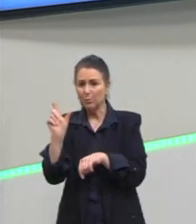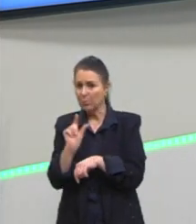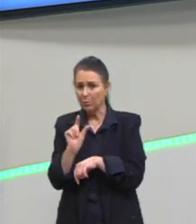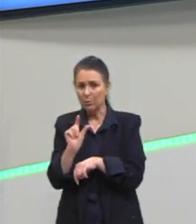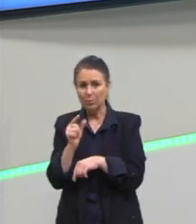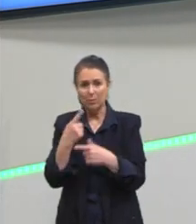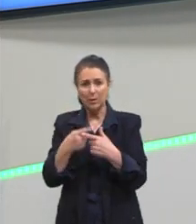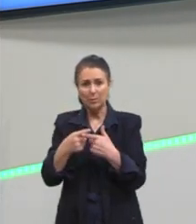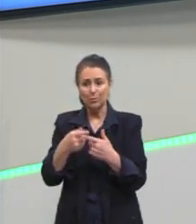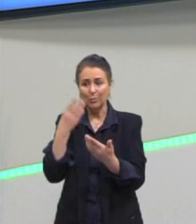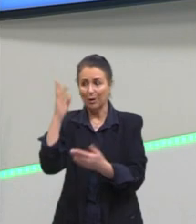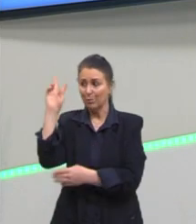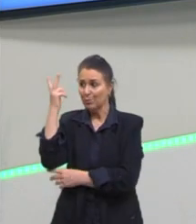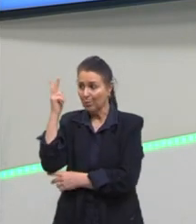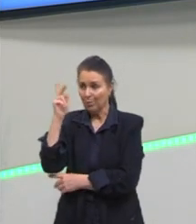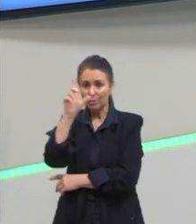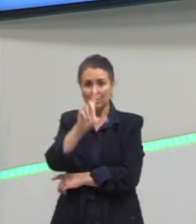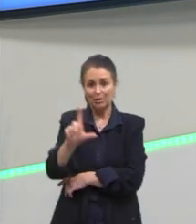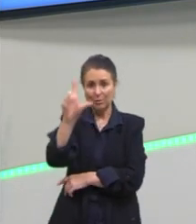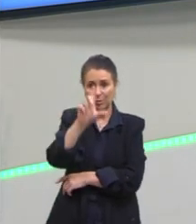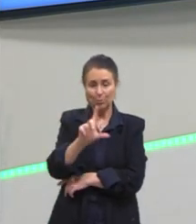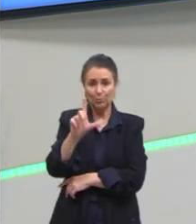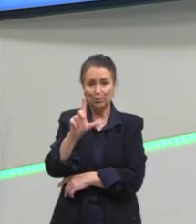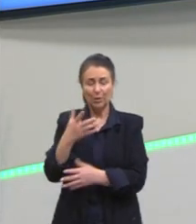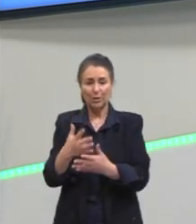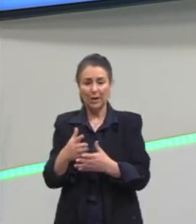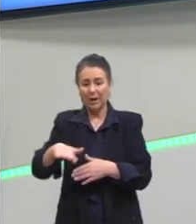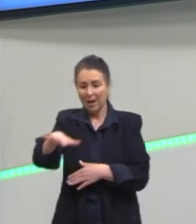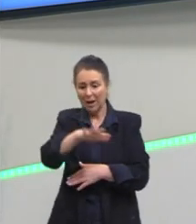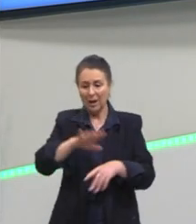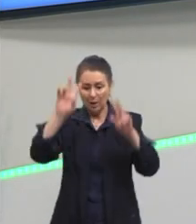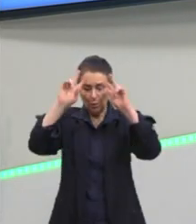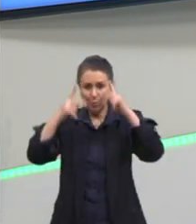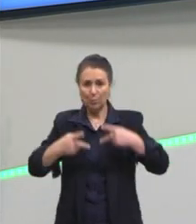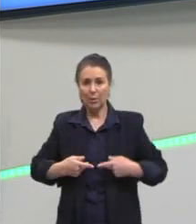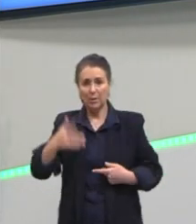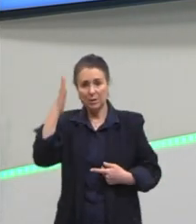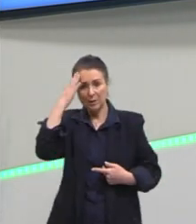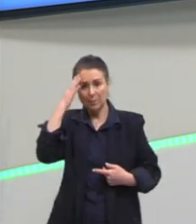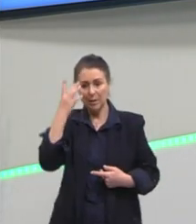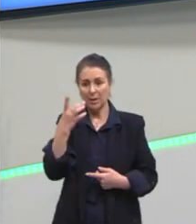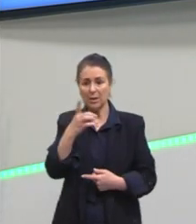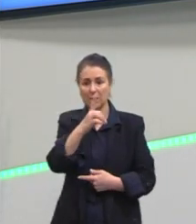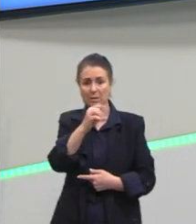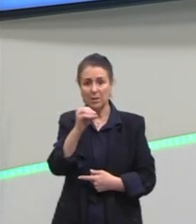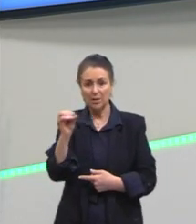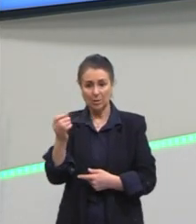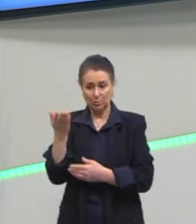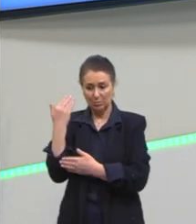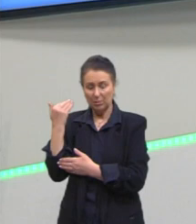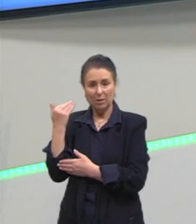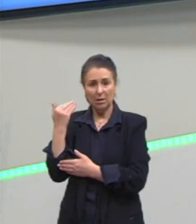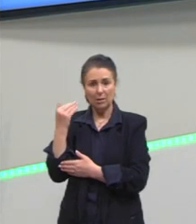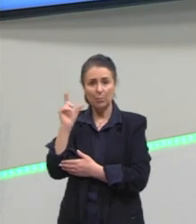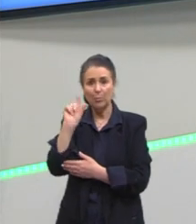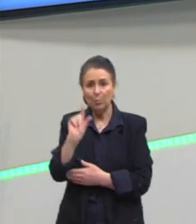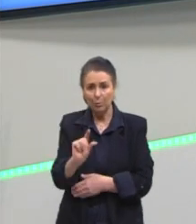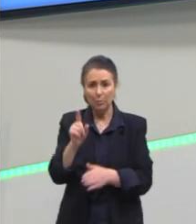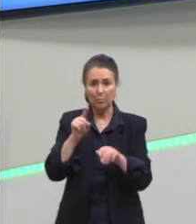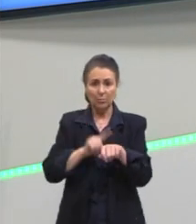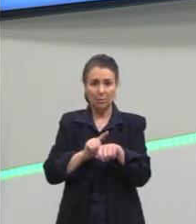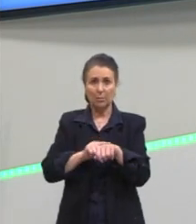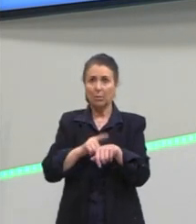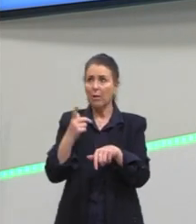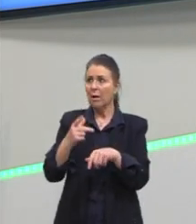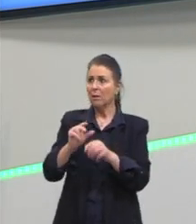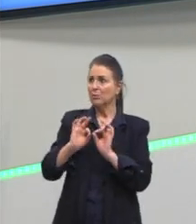questão de história, literatura e essa área das humanas, sabe que 100 anos atrás é um tempo muito curto. Não é um tempo, nossa, como é longe. Não,